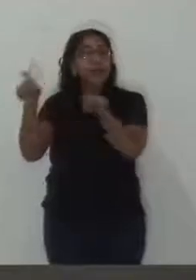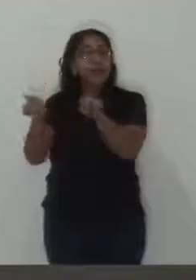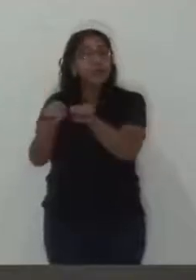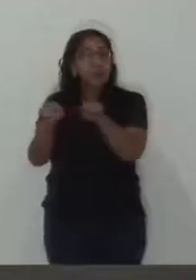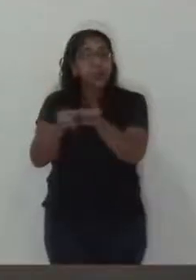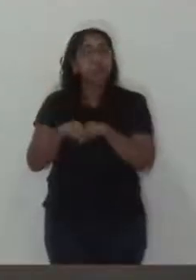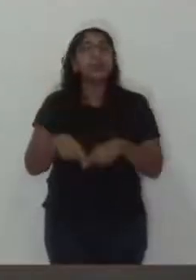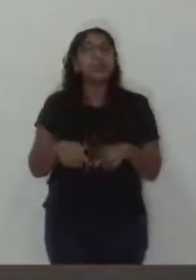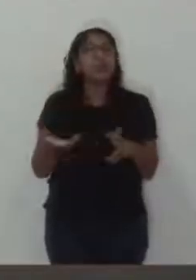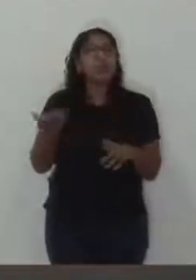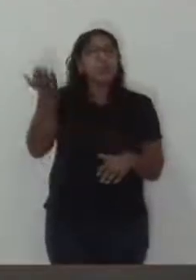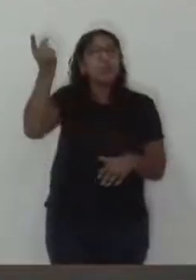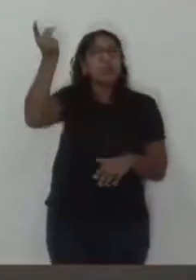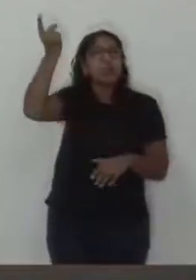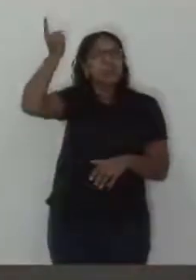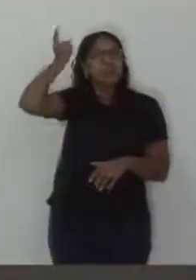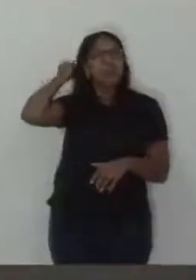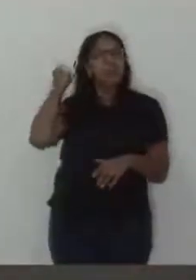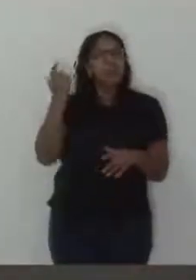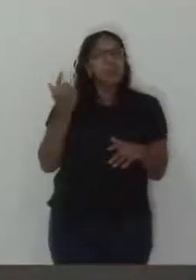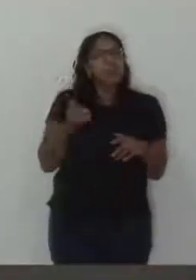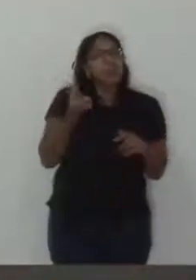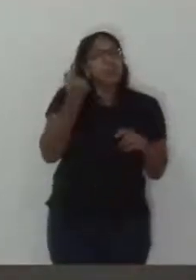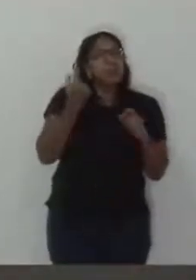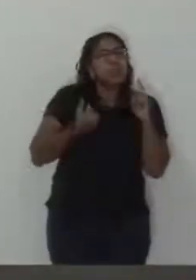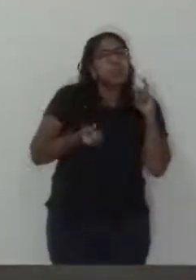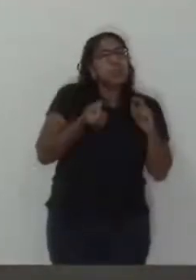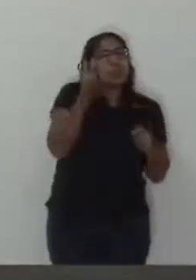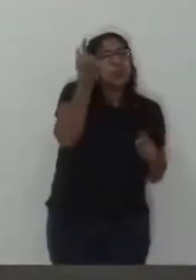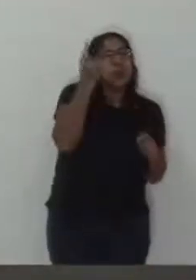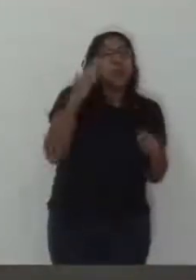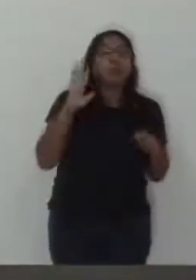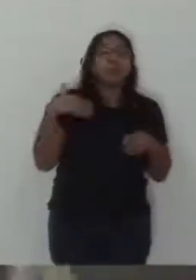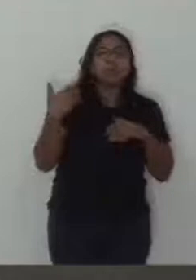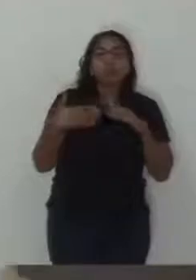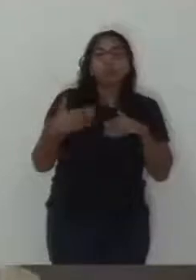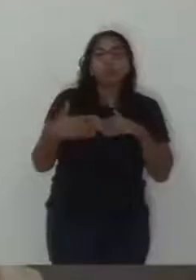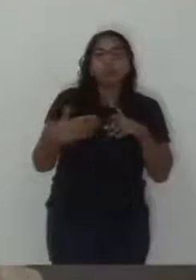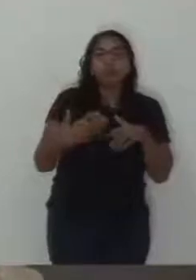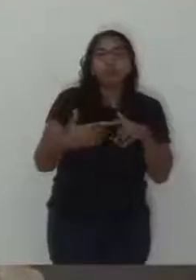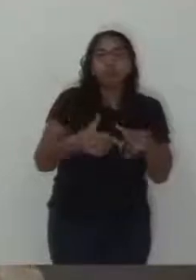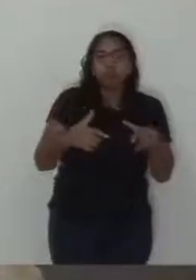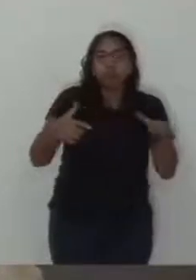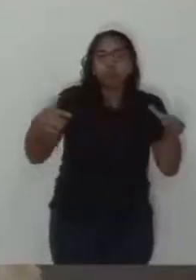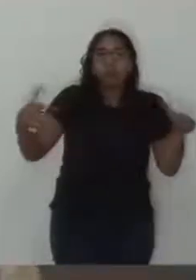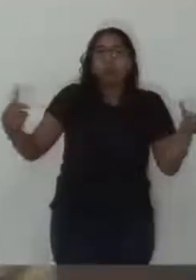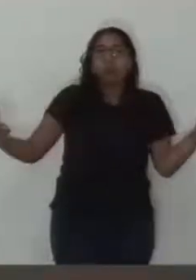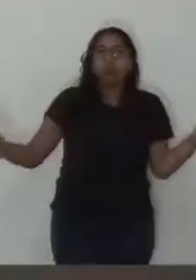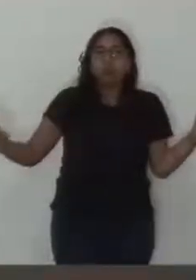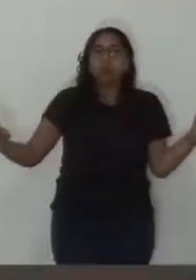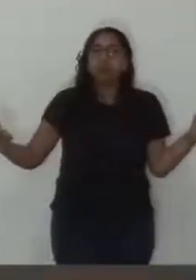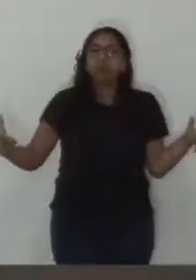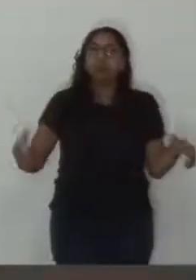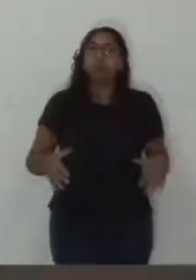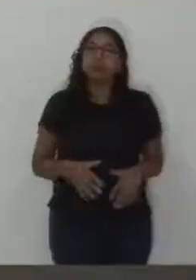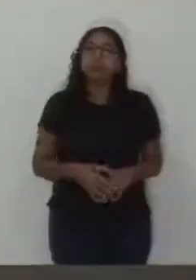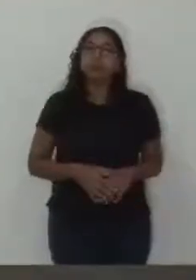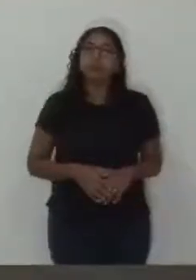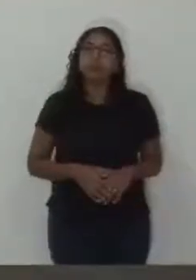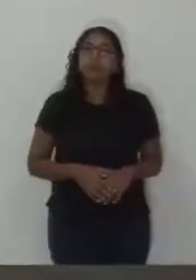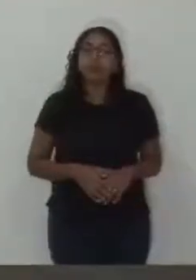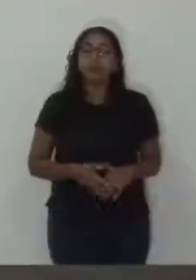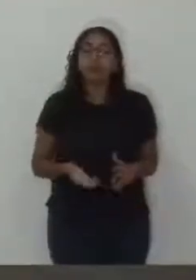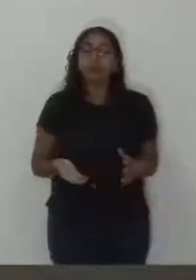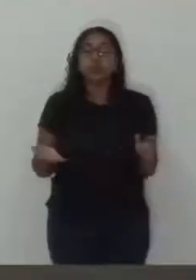carnaval das escolas e alguns clubes. E nos últimos anos isso tomou uma proporção gigantesca. É um